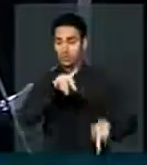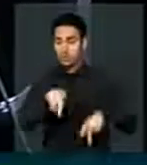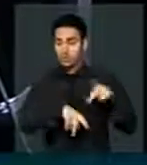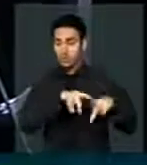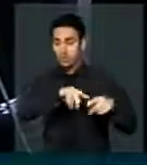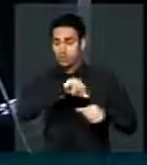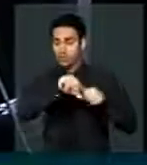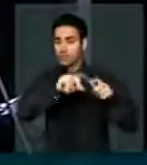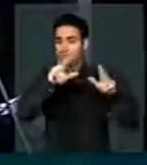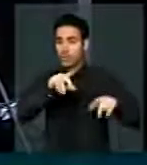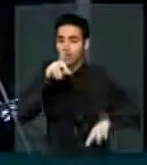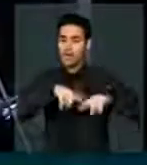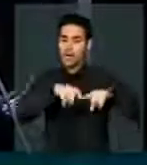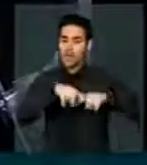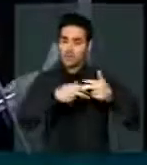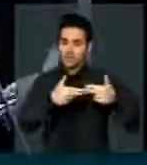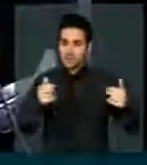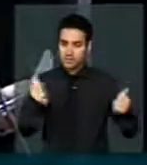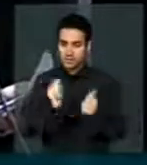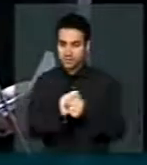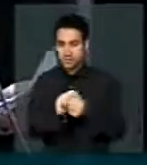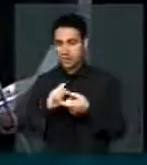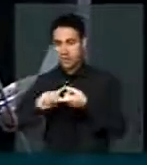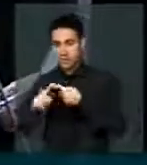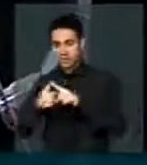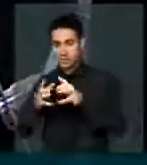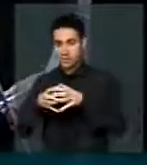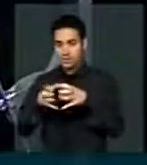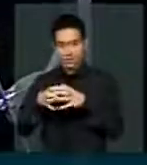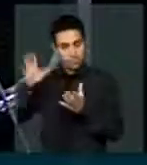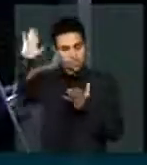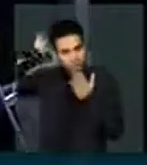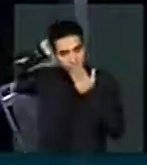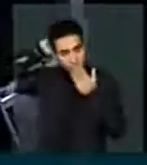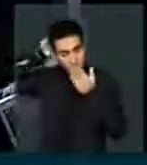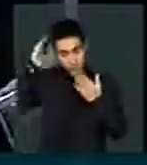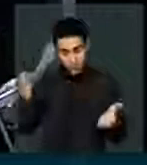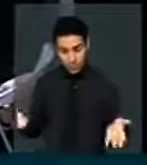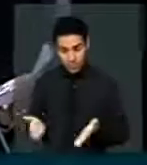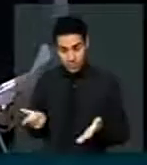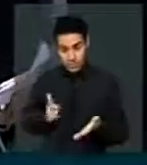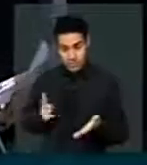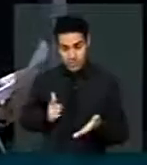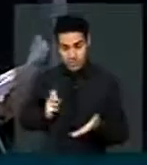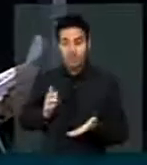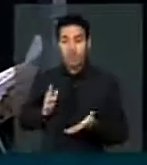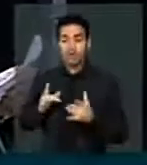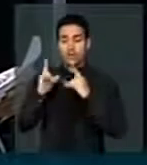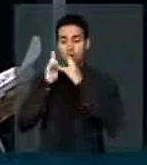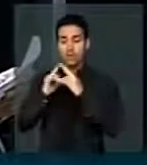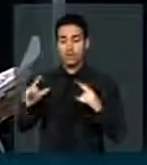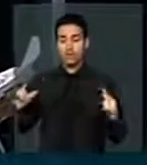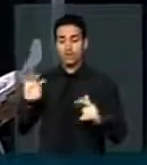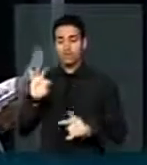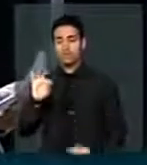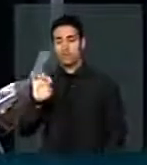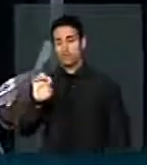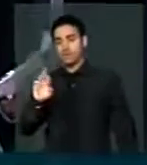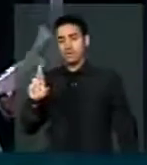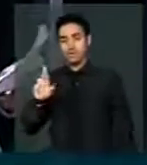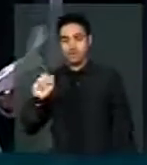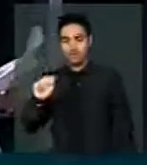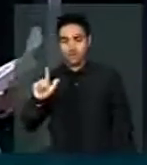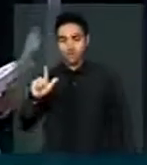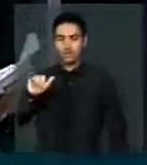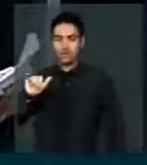mercadoria. A articulação dos povos indígenas realiza agora o acampamento Terra Livre e uma semana de